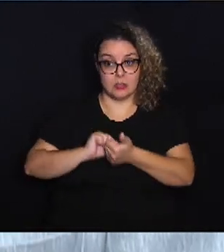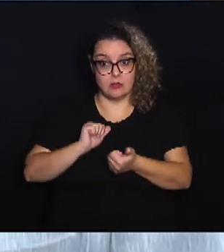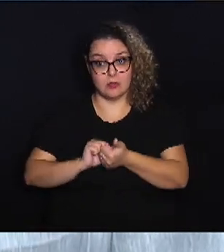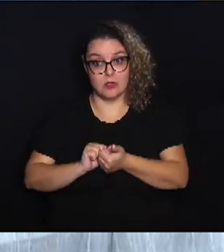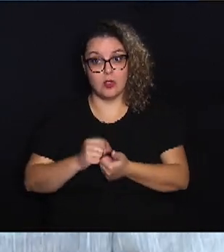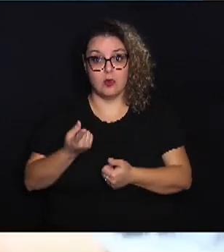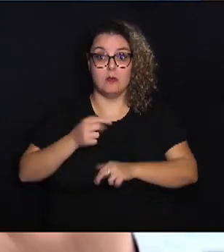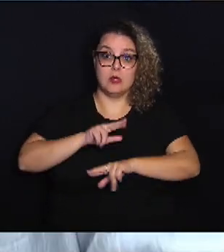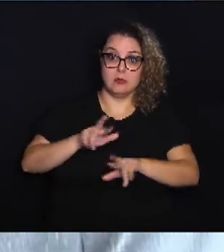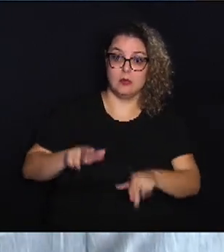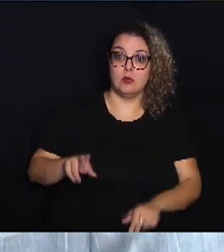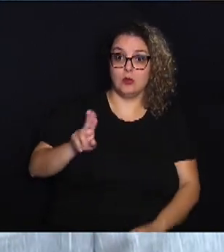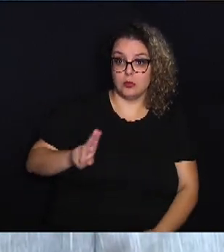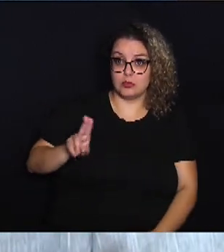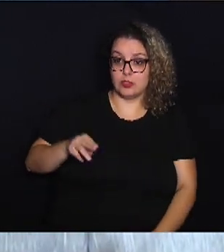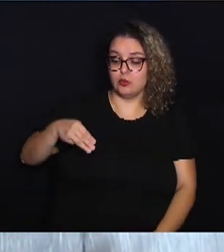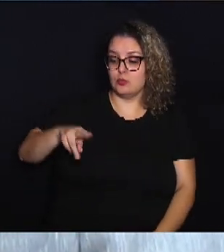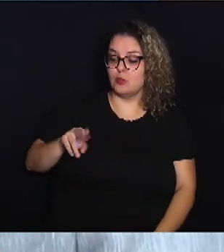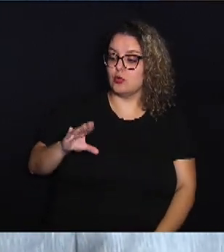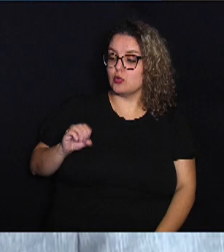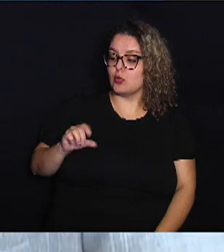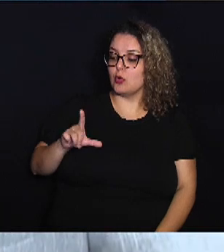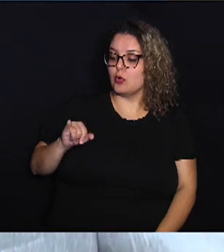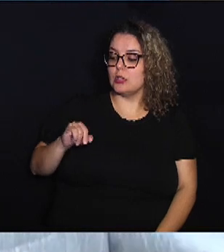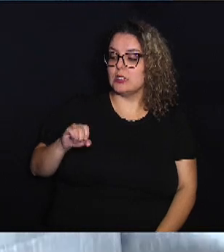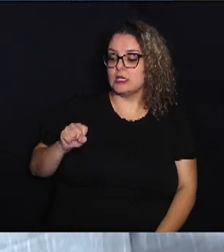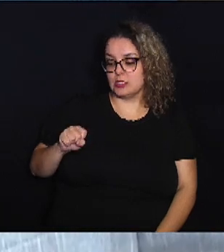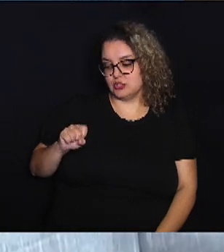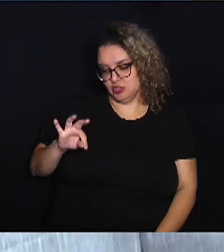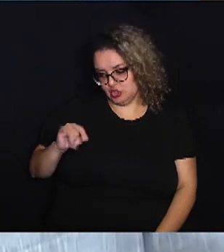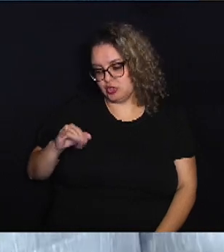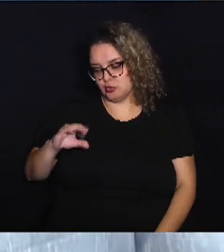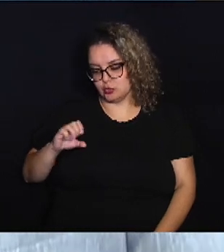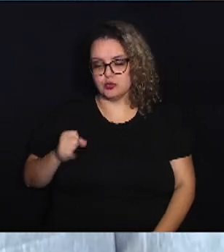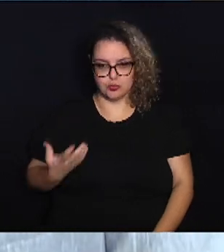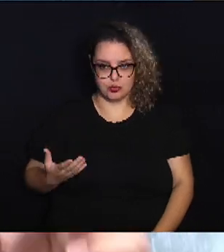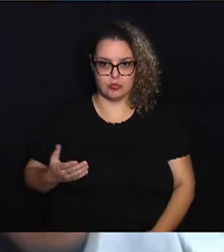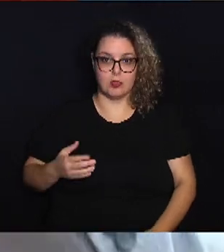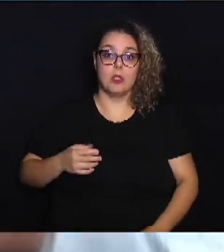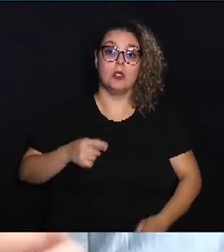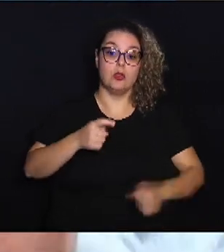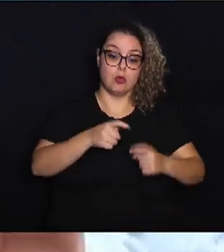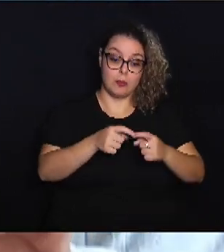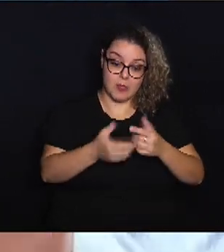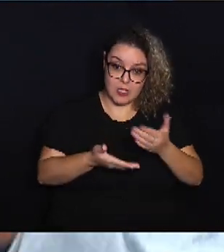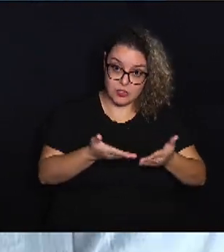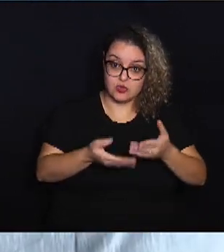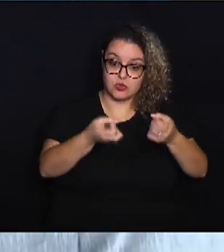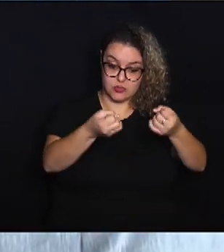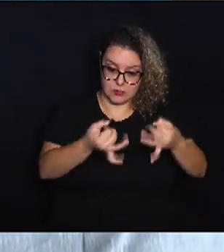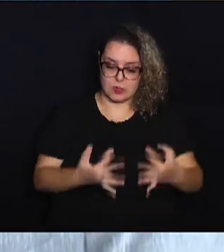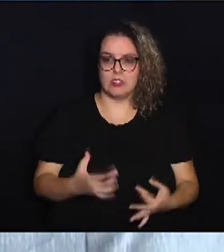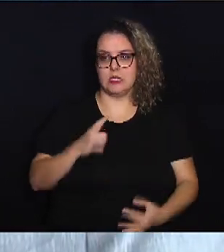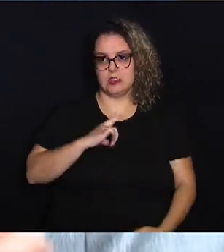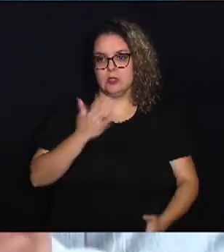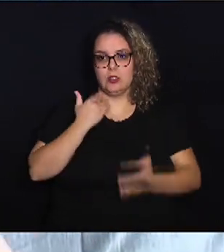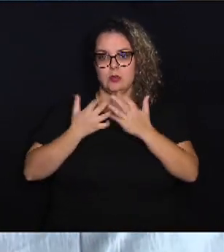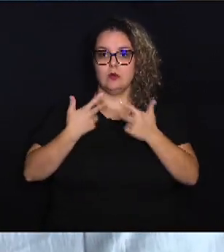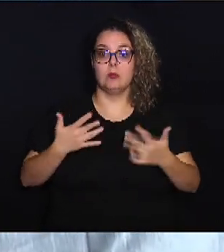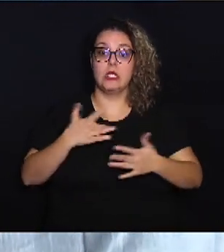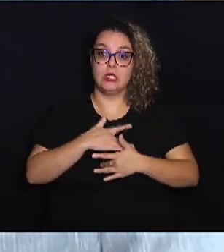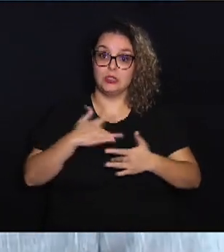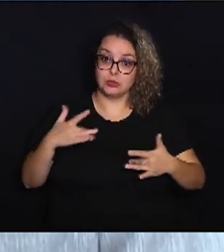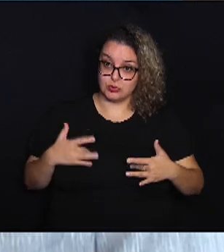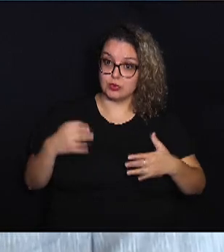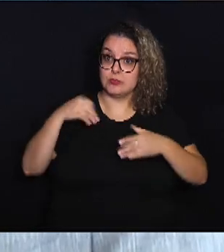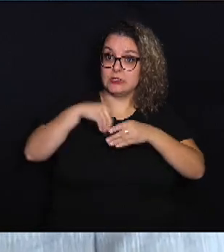delas é usando mucolíticos, é claro, tudo orientado por médicos, fazendo um tratamento e tendo uma alimentação saudável